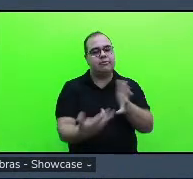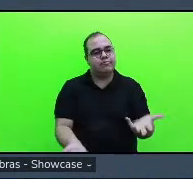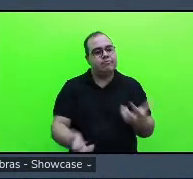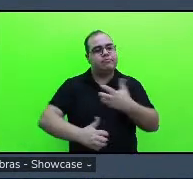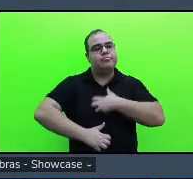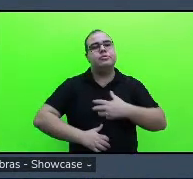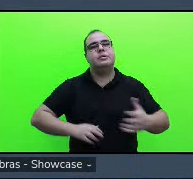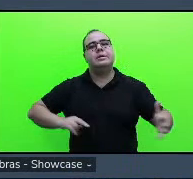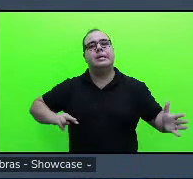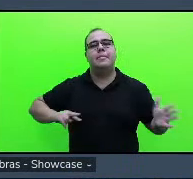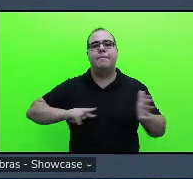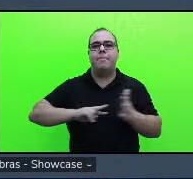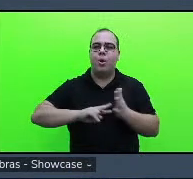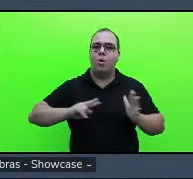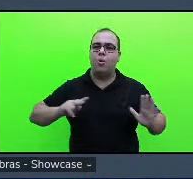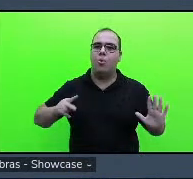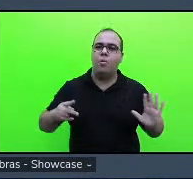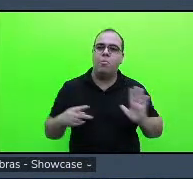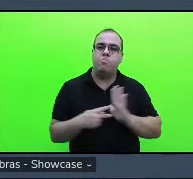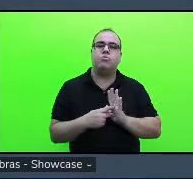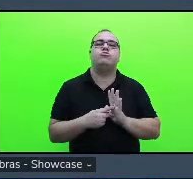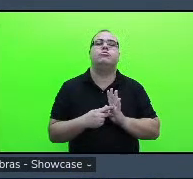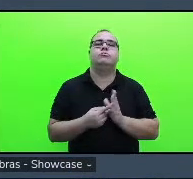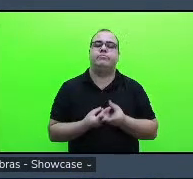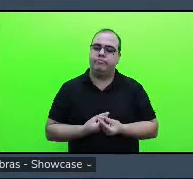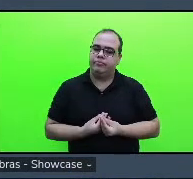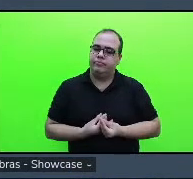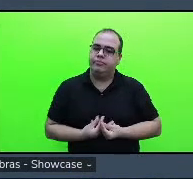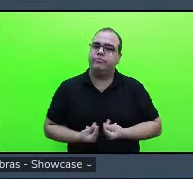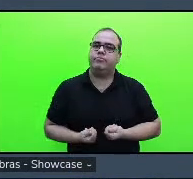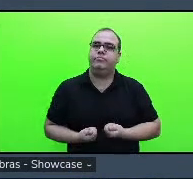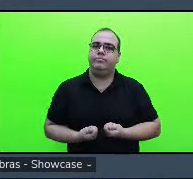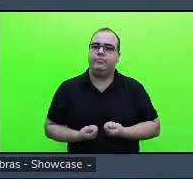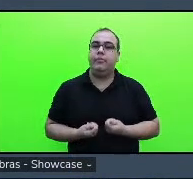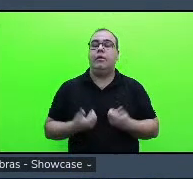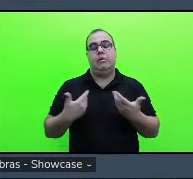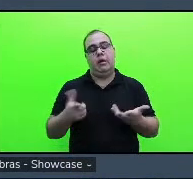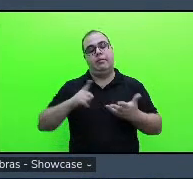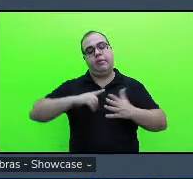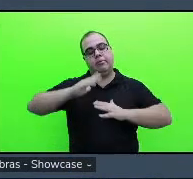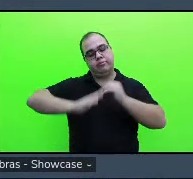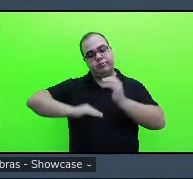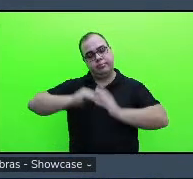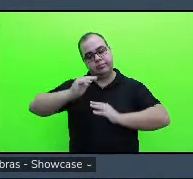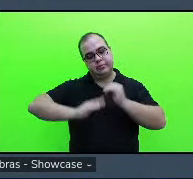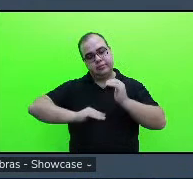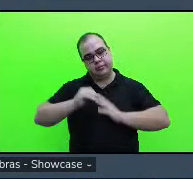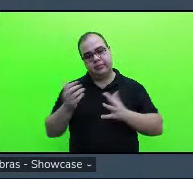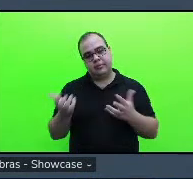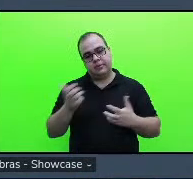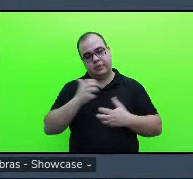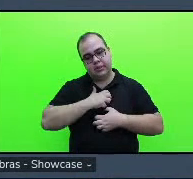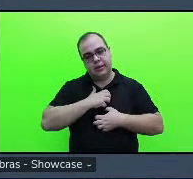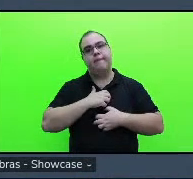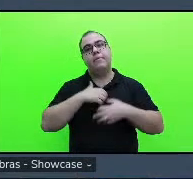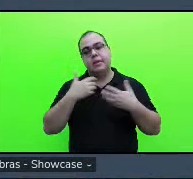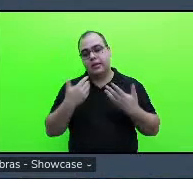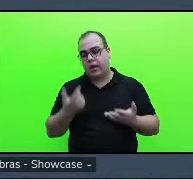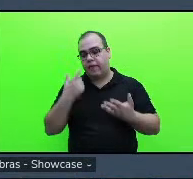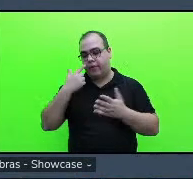por eles estarem atravessados por marcas ideológicas eles possuem uma função social